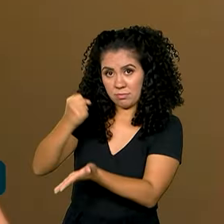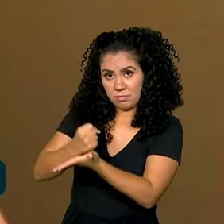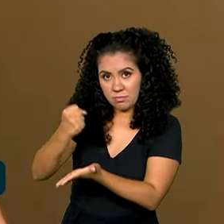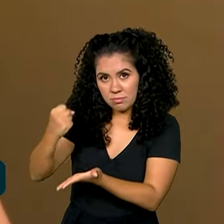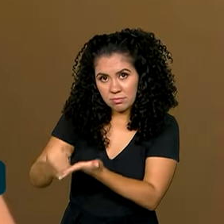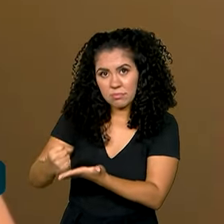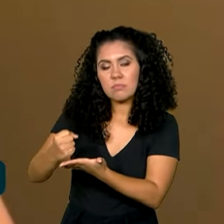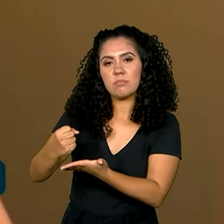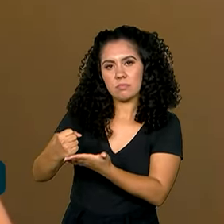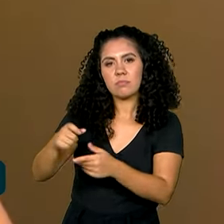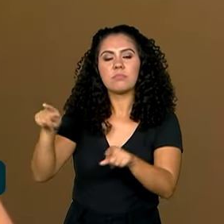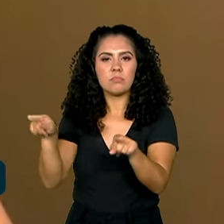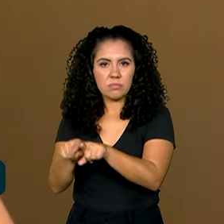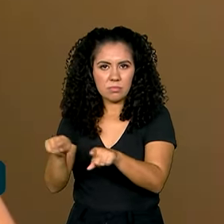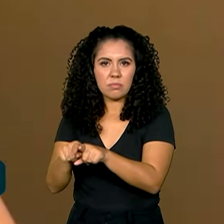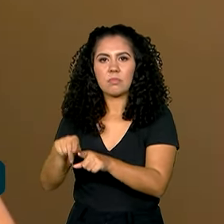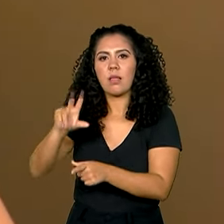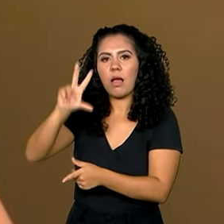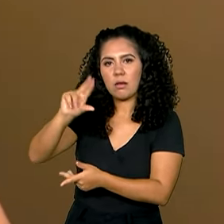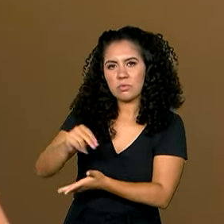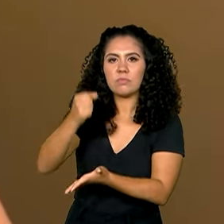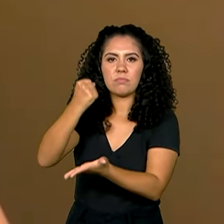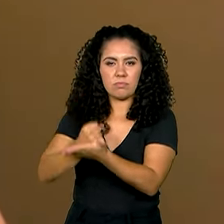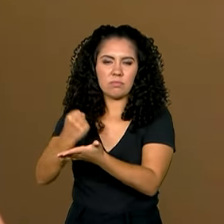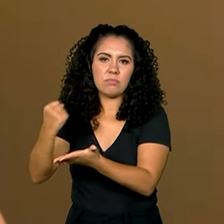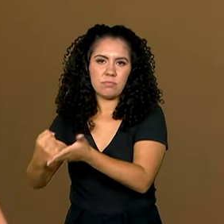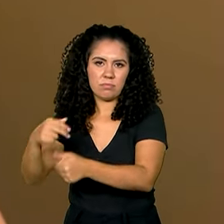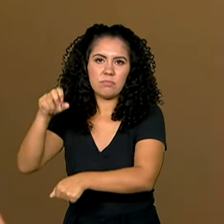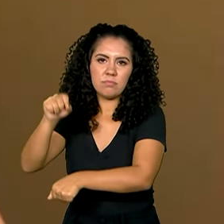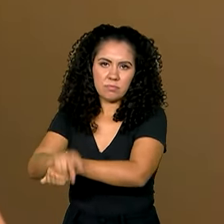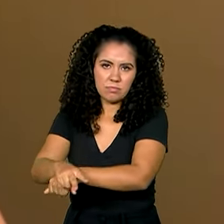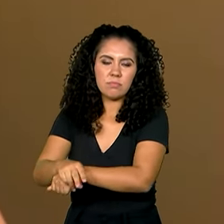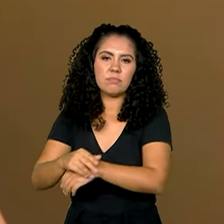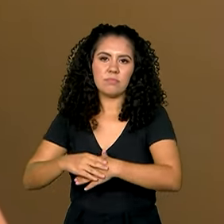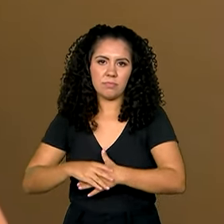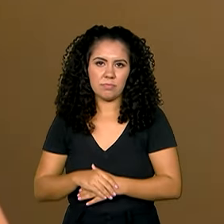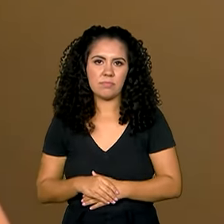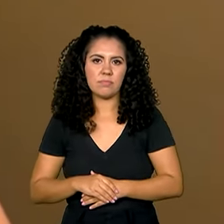como também por meio de trabalhadores por conta própria.